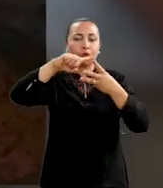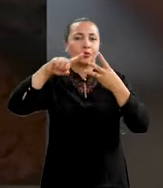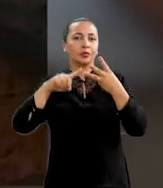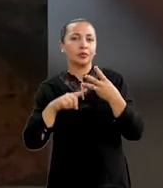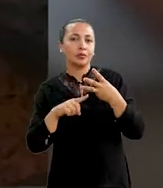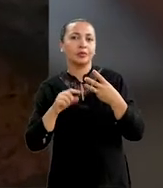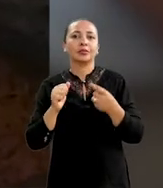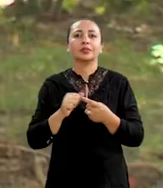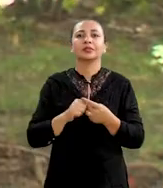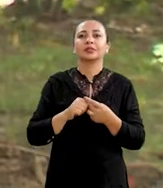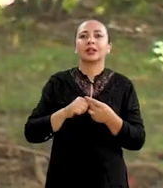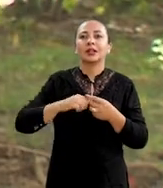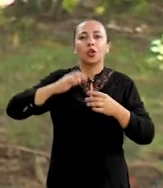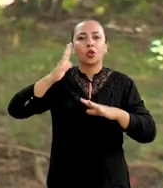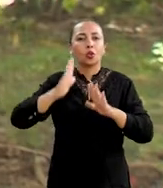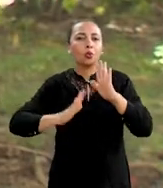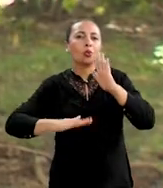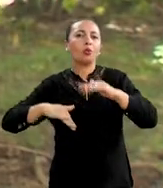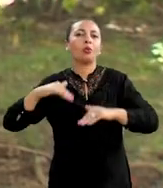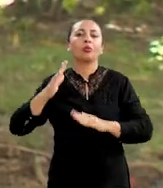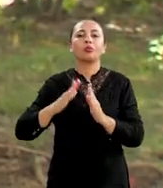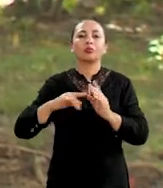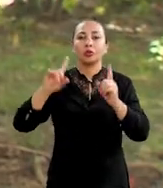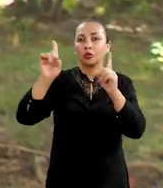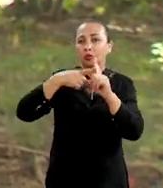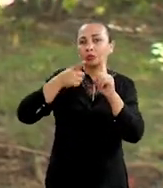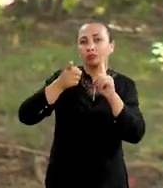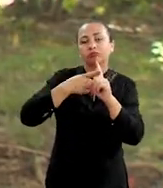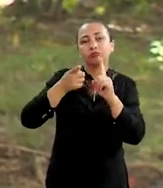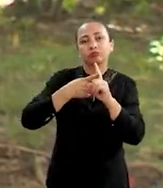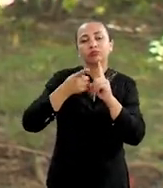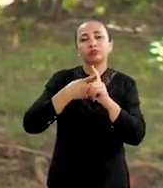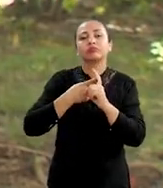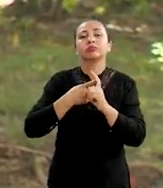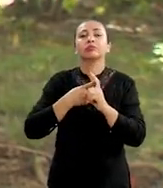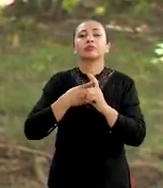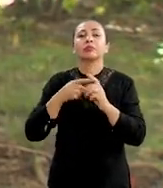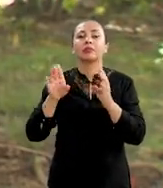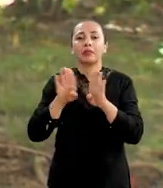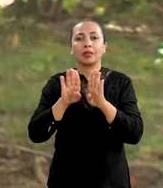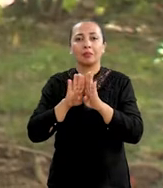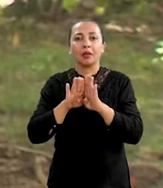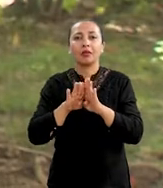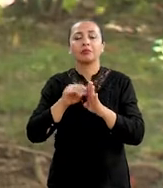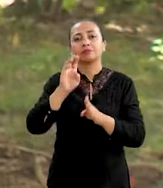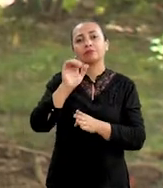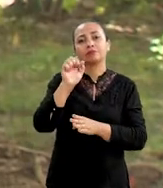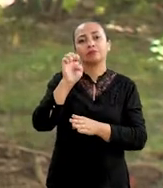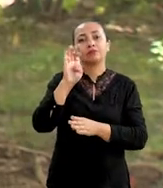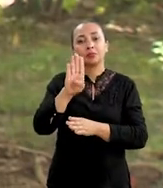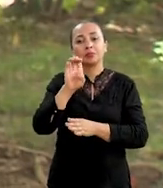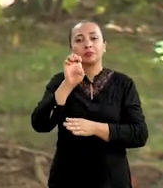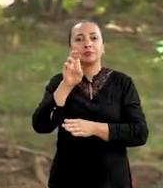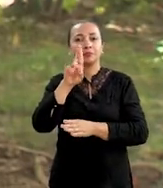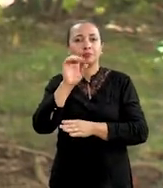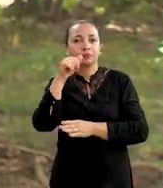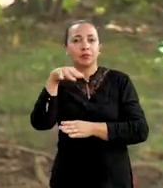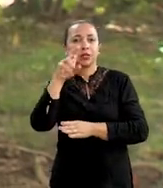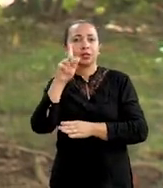tambores. A parte de toques dos berimbáus se devem muito à